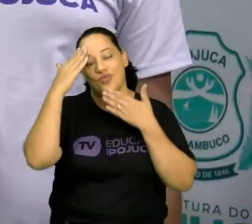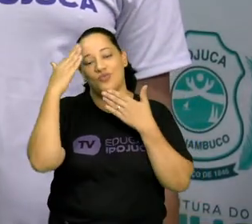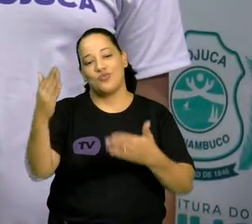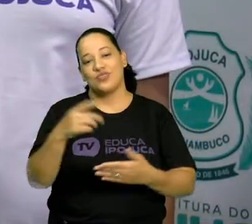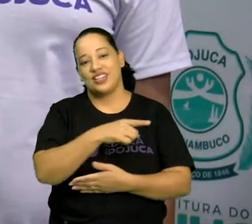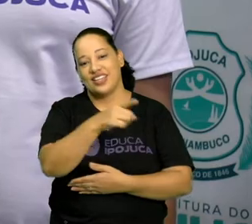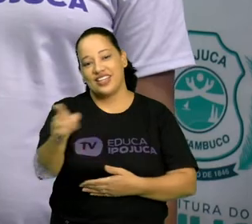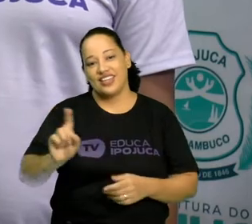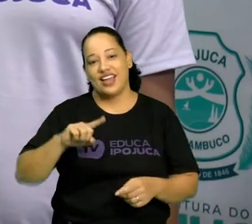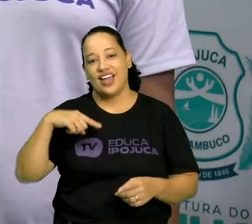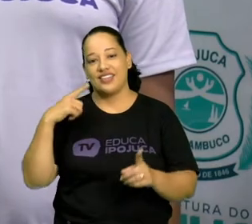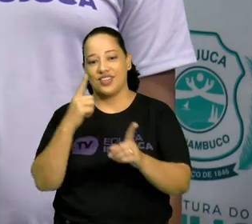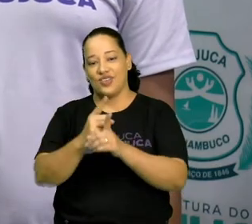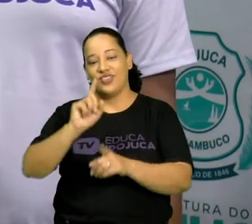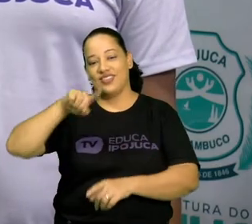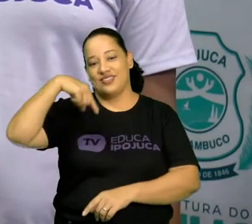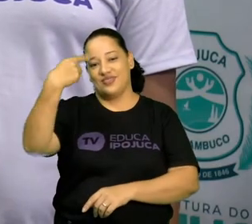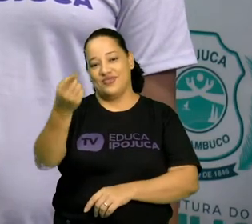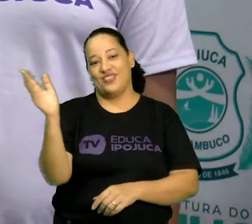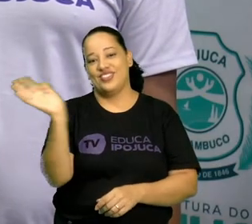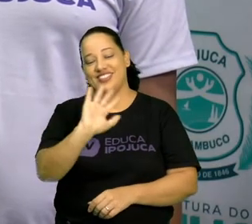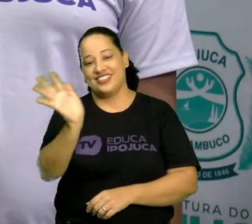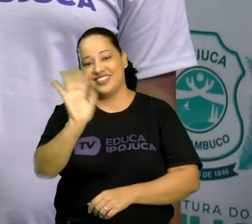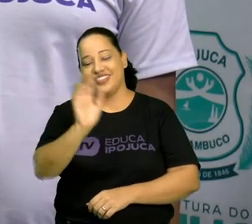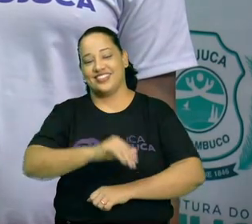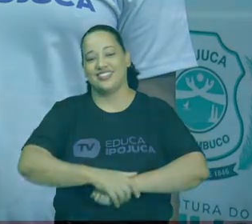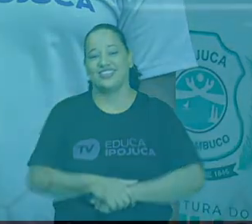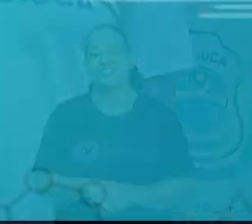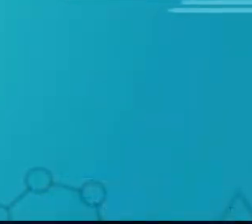obrigado e a gente se vê na próxima aula. Tchau, tchau!